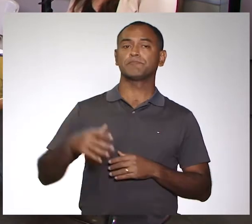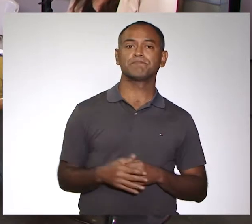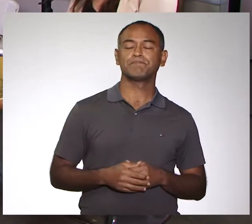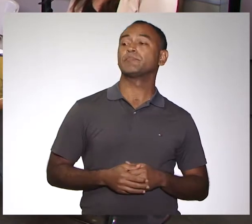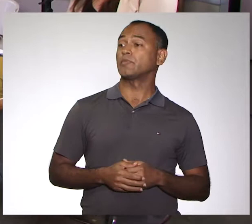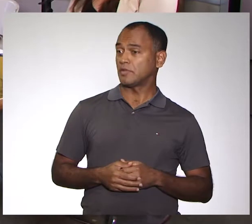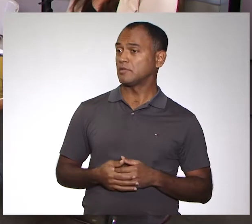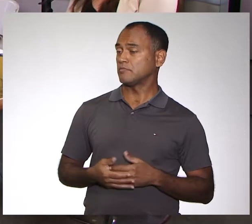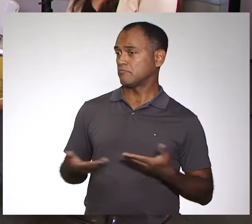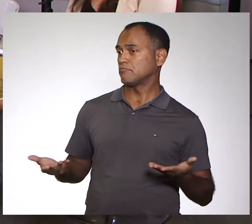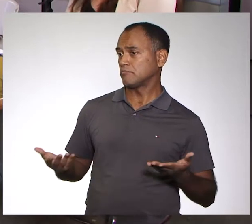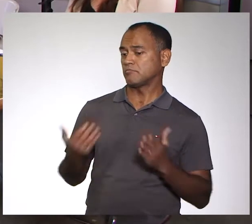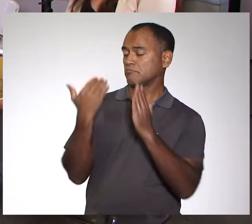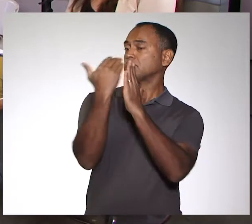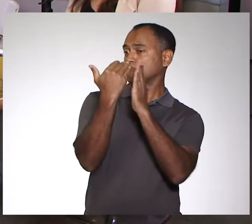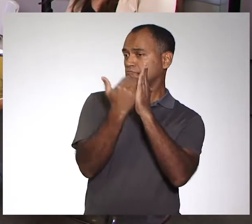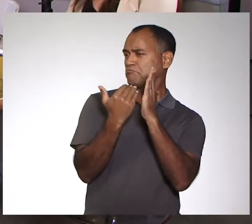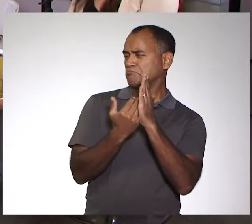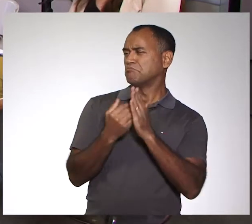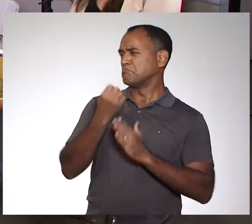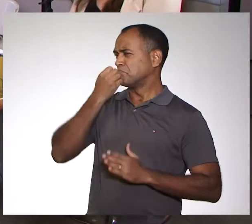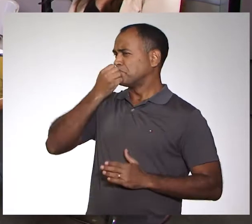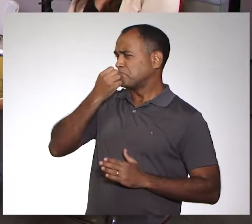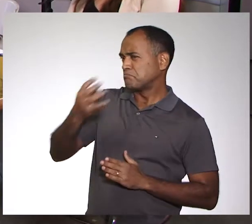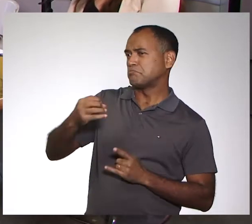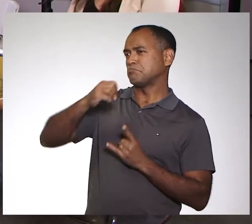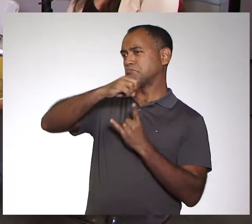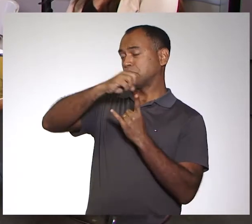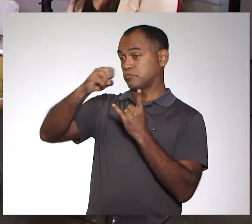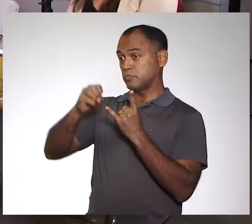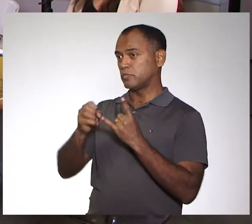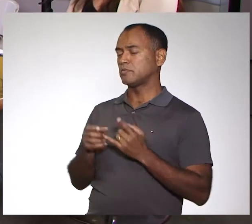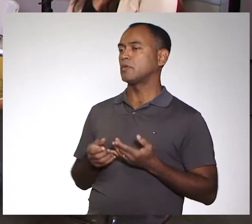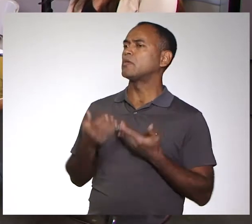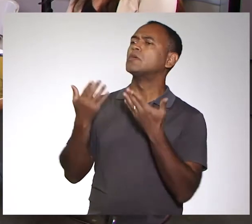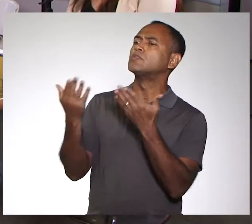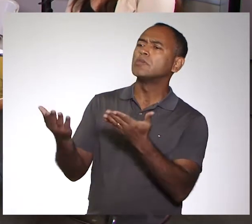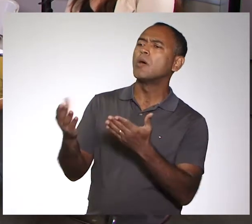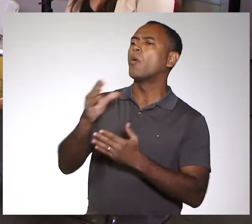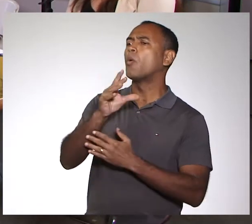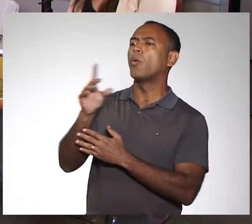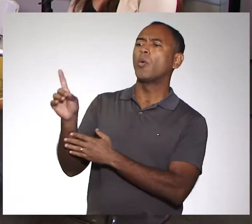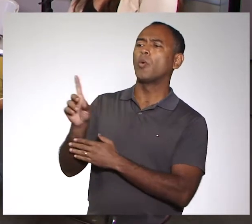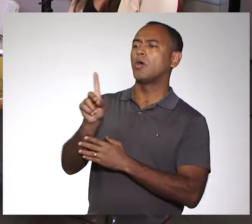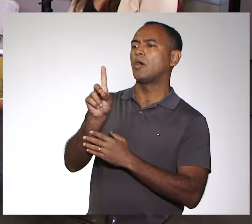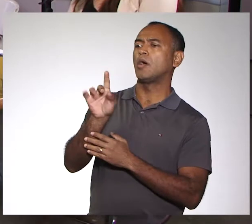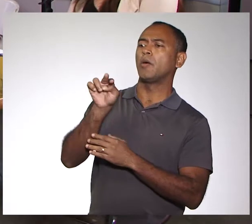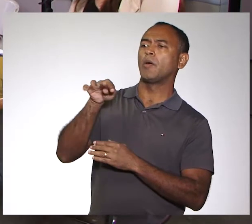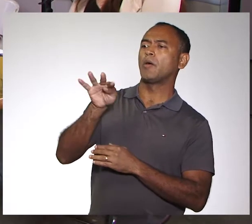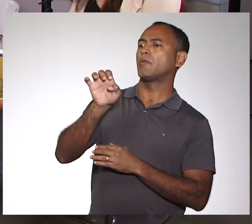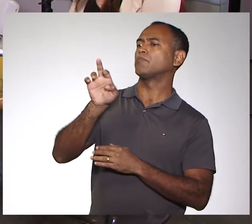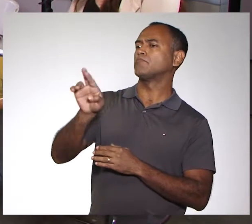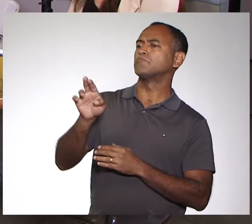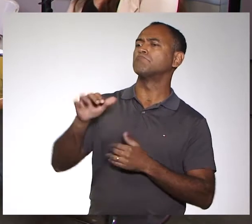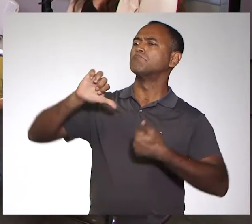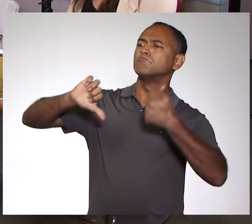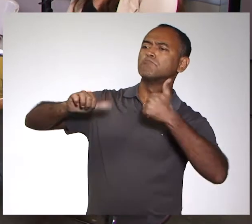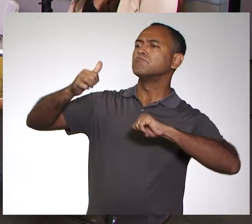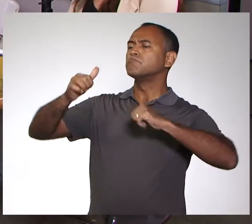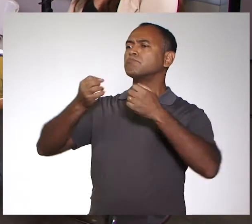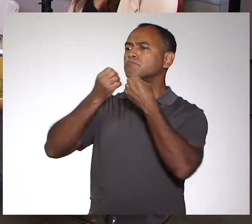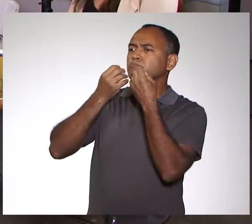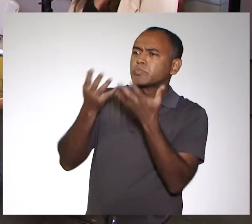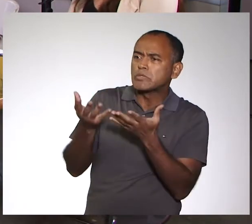É, um programa super qualificado, esse programa da Fiocruz. E, como coordenadora do Dinter, professora, eu gostaria que a senhora fizesse uma avaliação